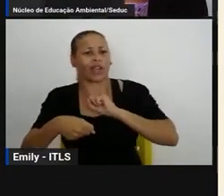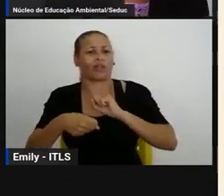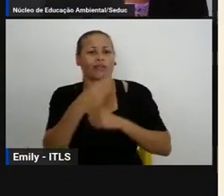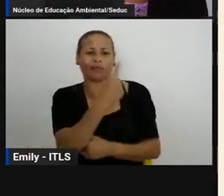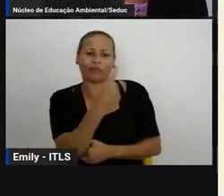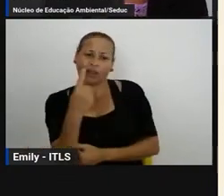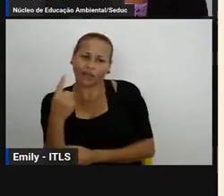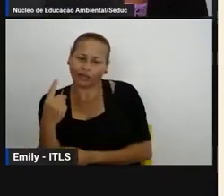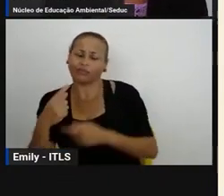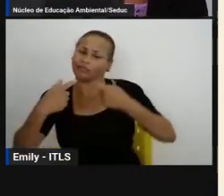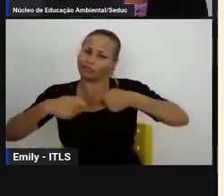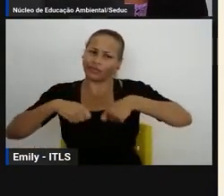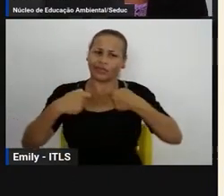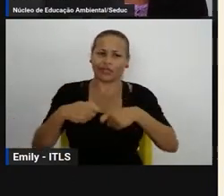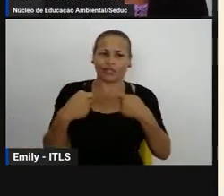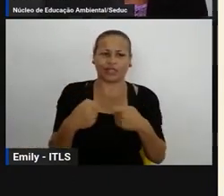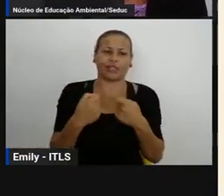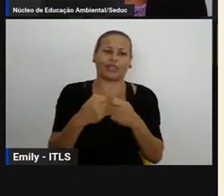e aí